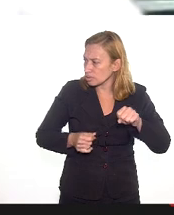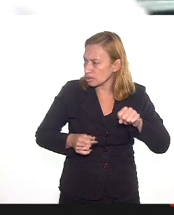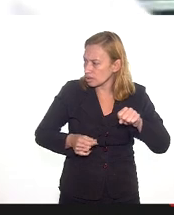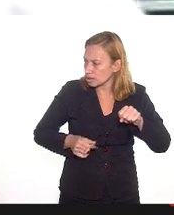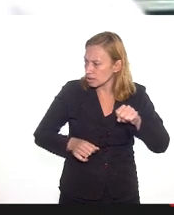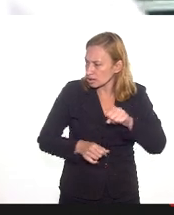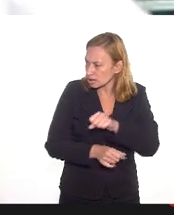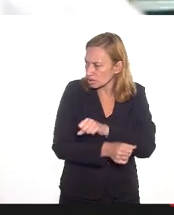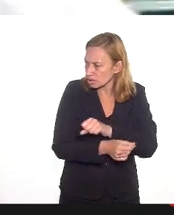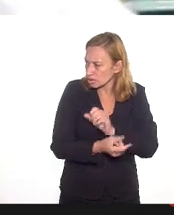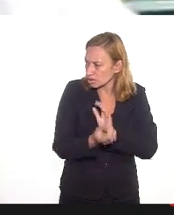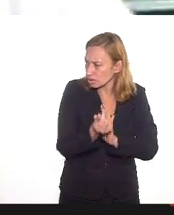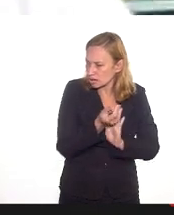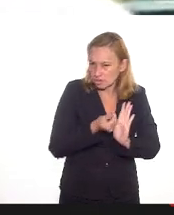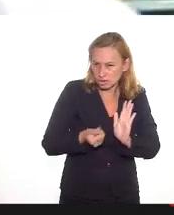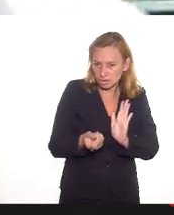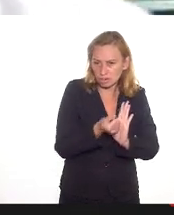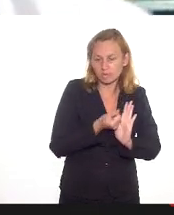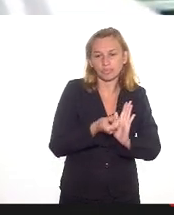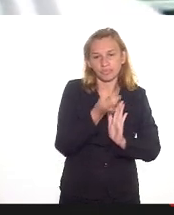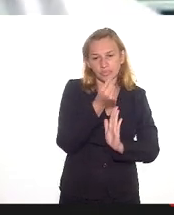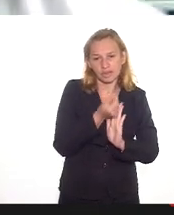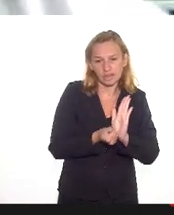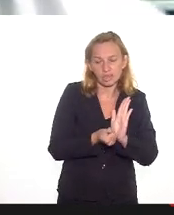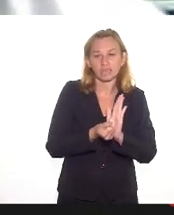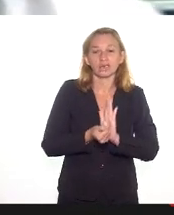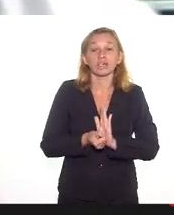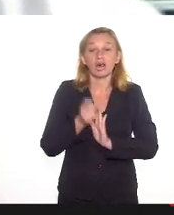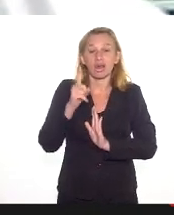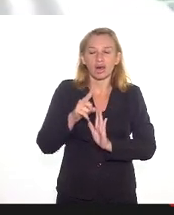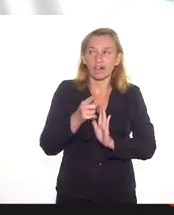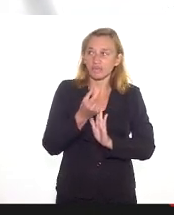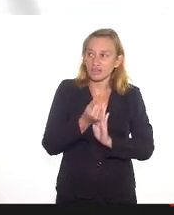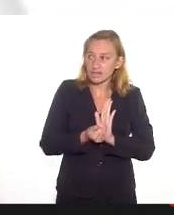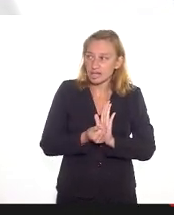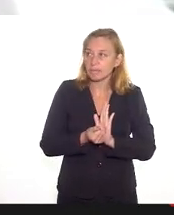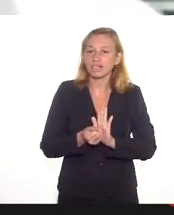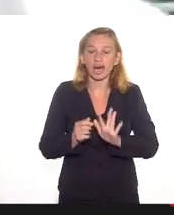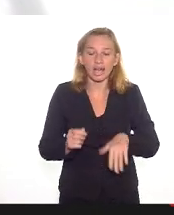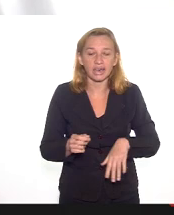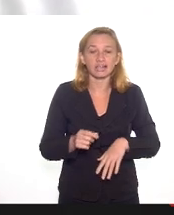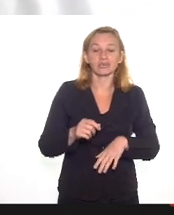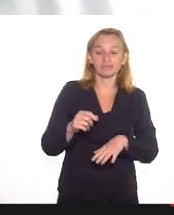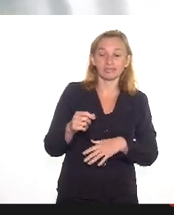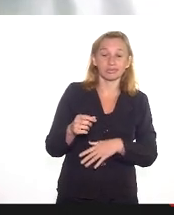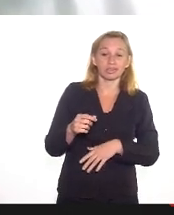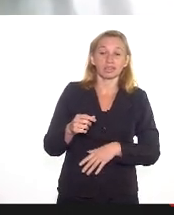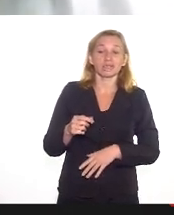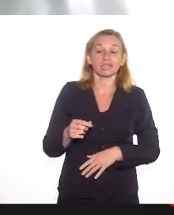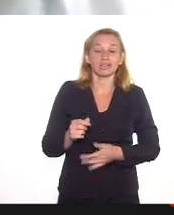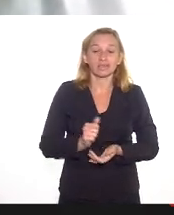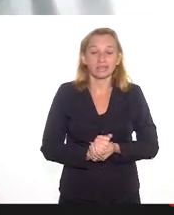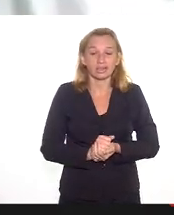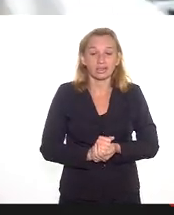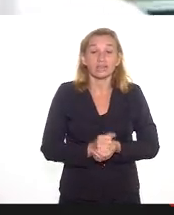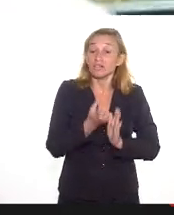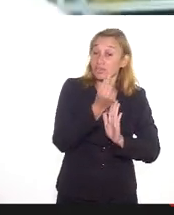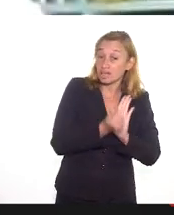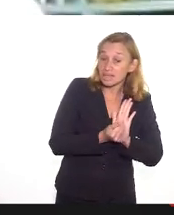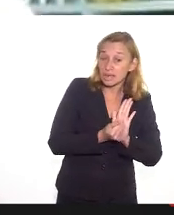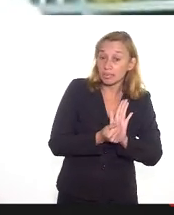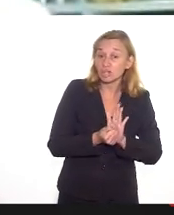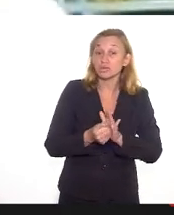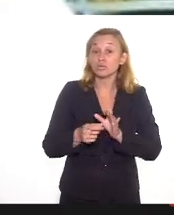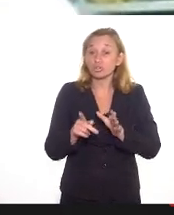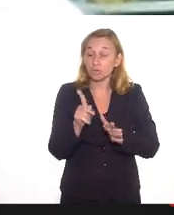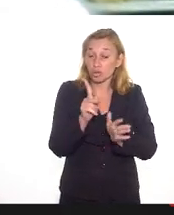social dos museus, isso tem que ser um elemento importante para o custeio, para o financiamento dos